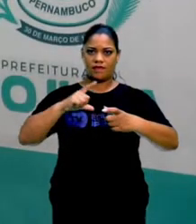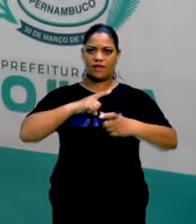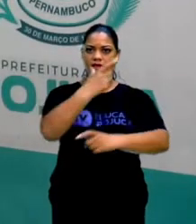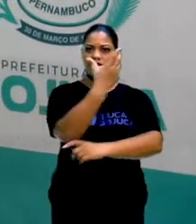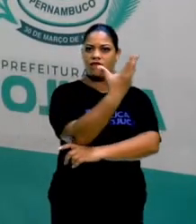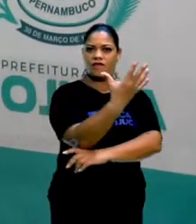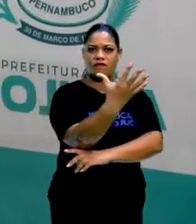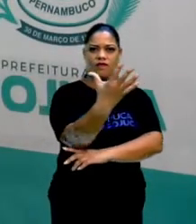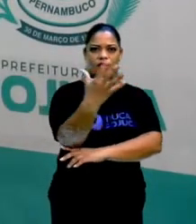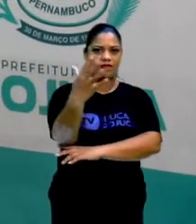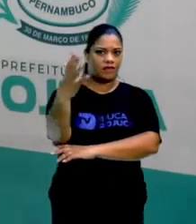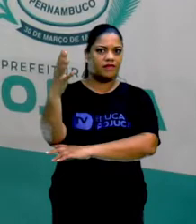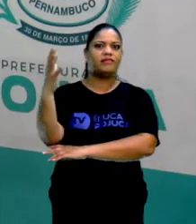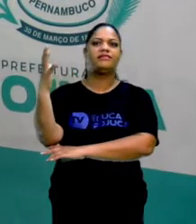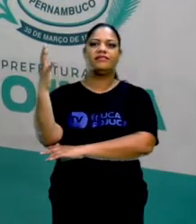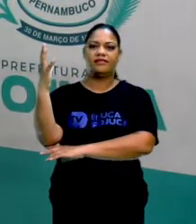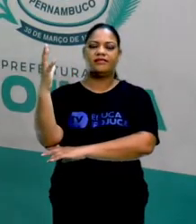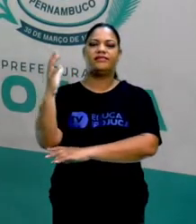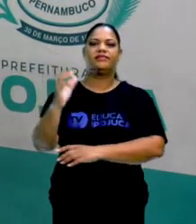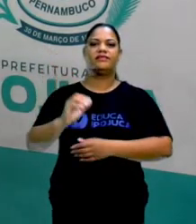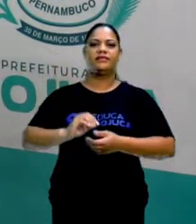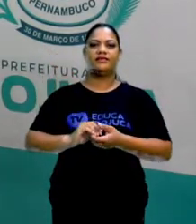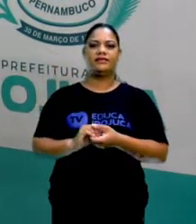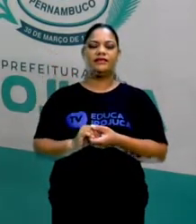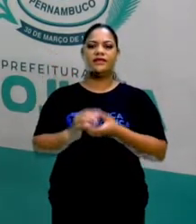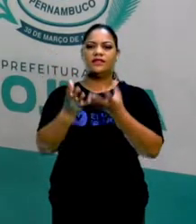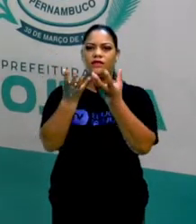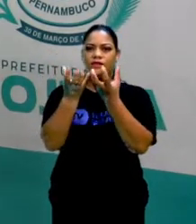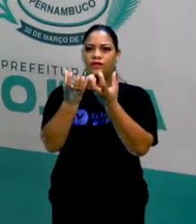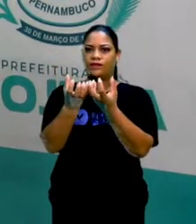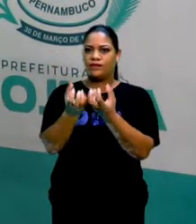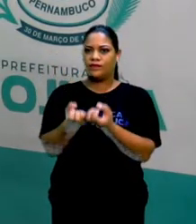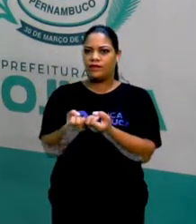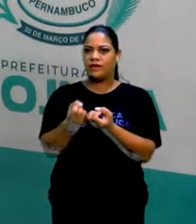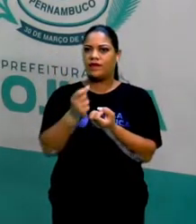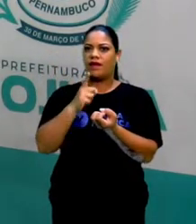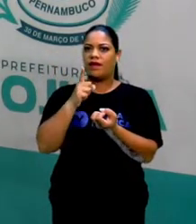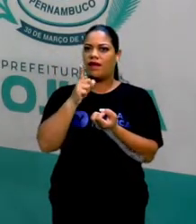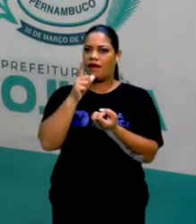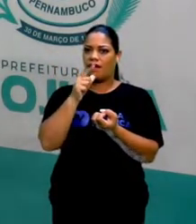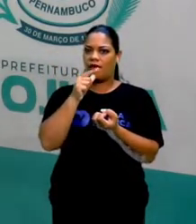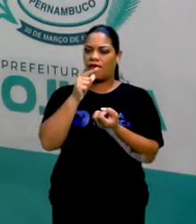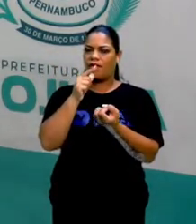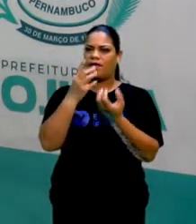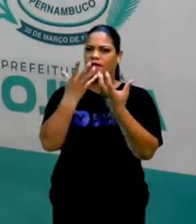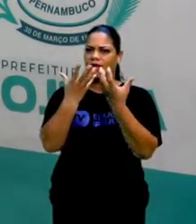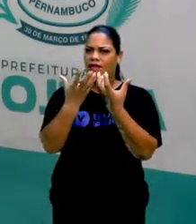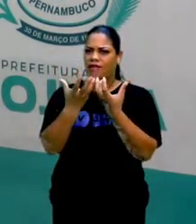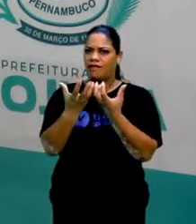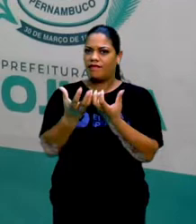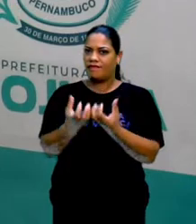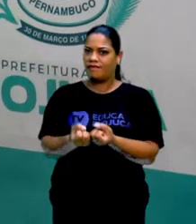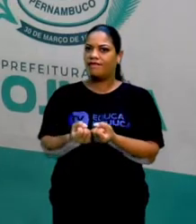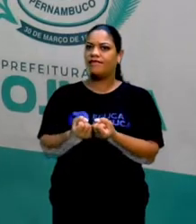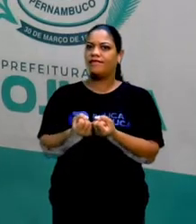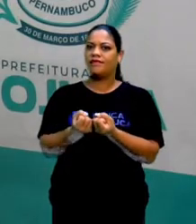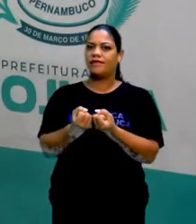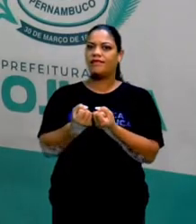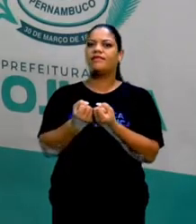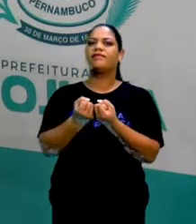que são aqueles que têm florestas, ele vai captar aquela água lentamente, ele vai absorver,